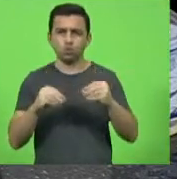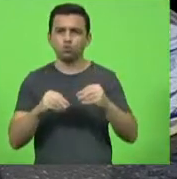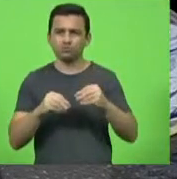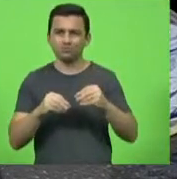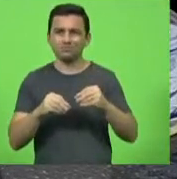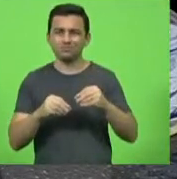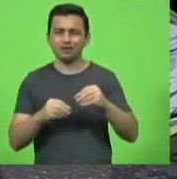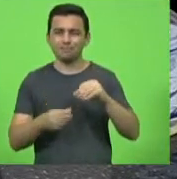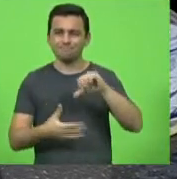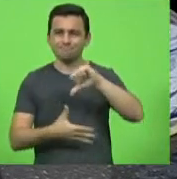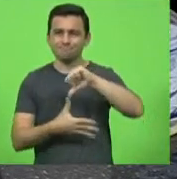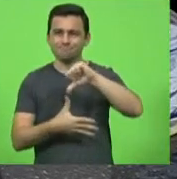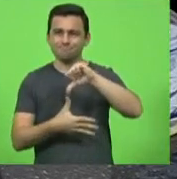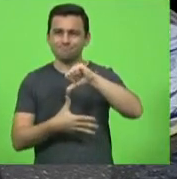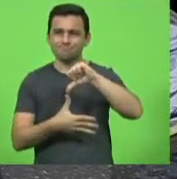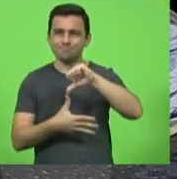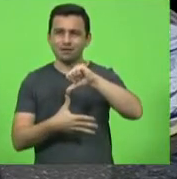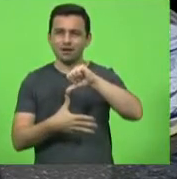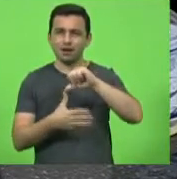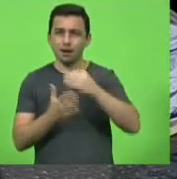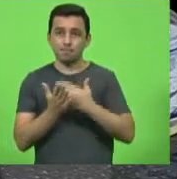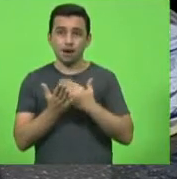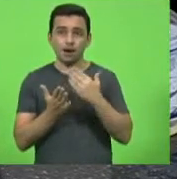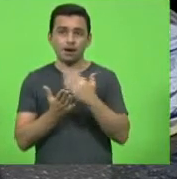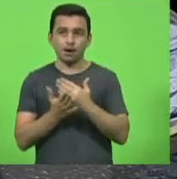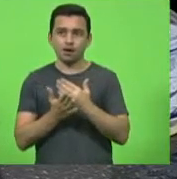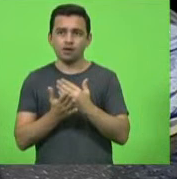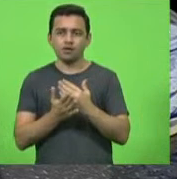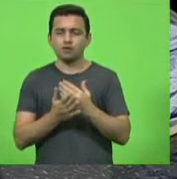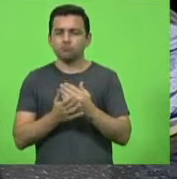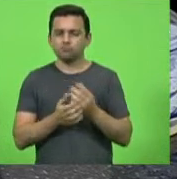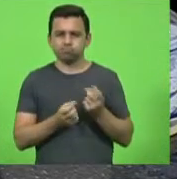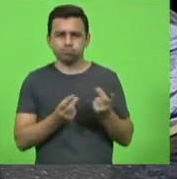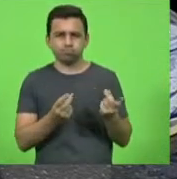pelo menos metade do mercado nacional